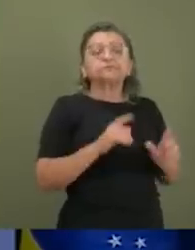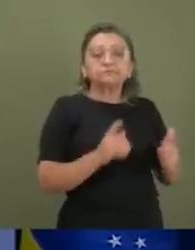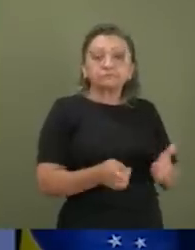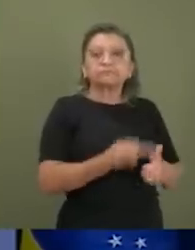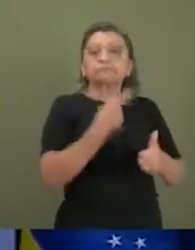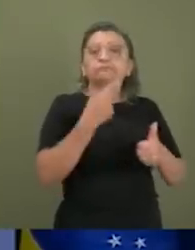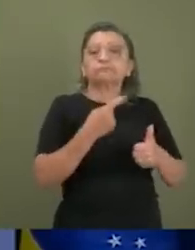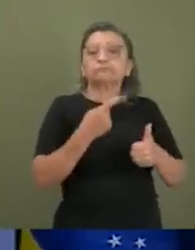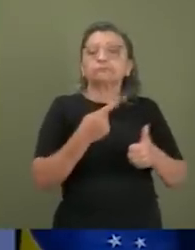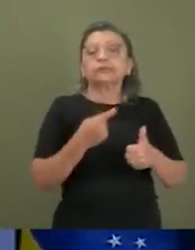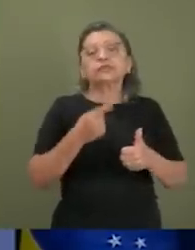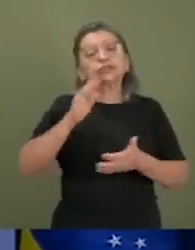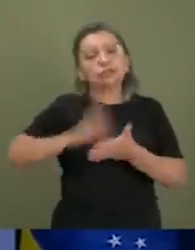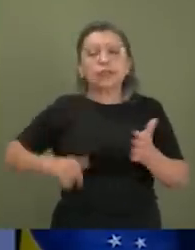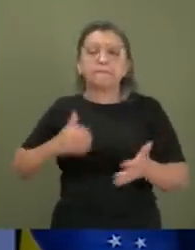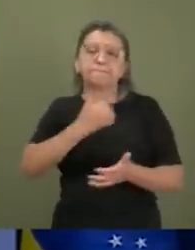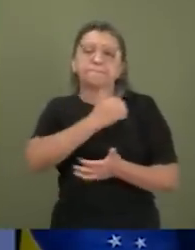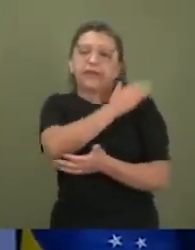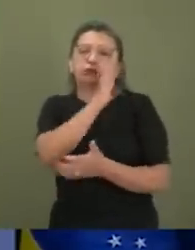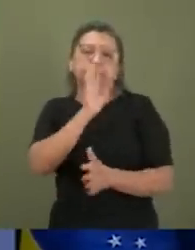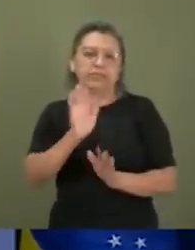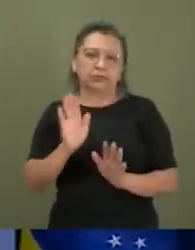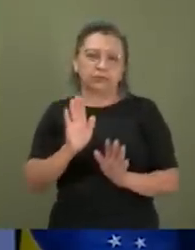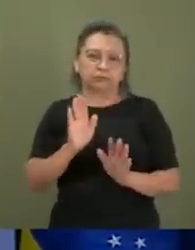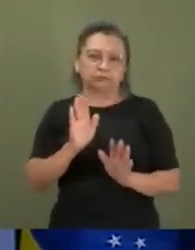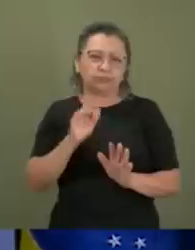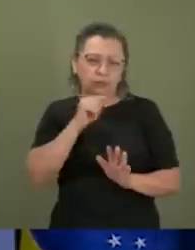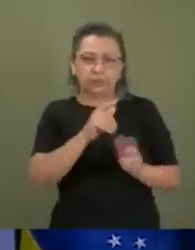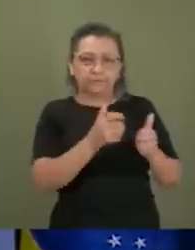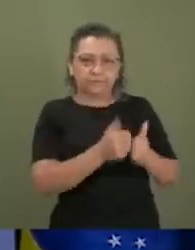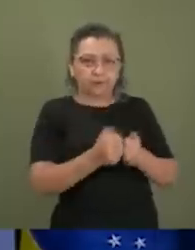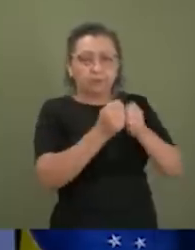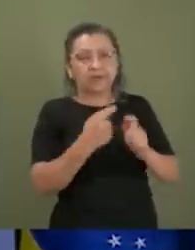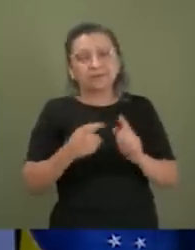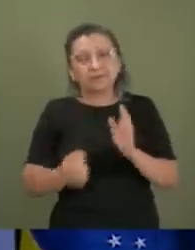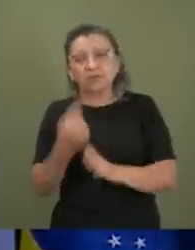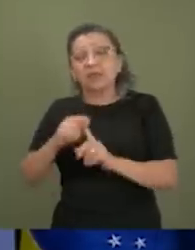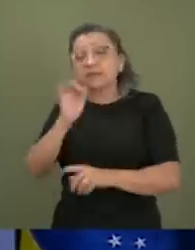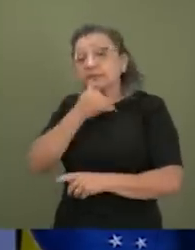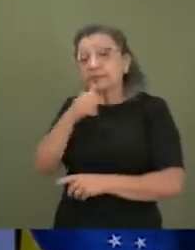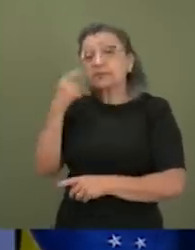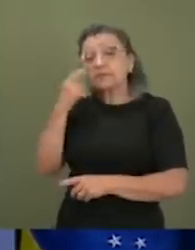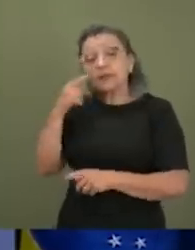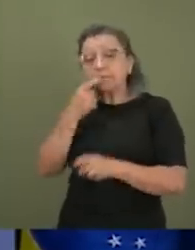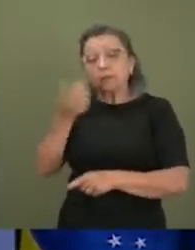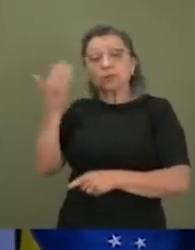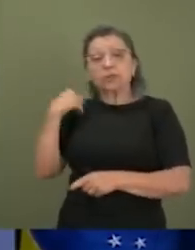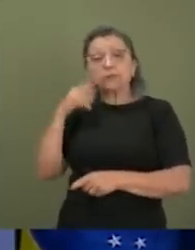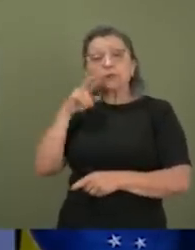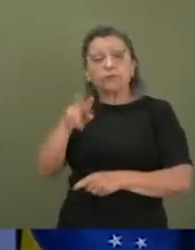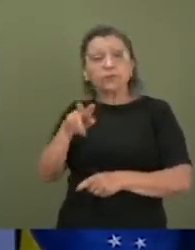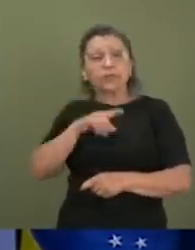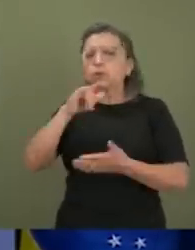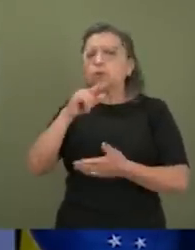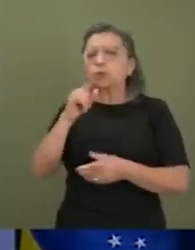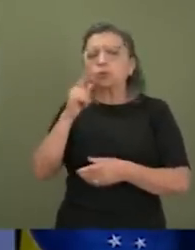primeiro, tirar o preconceito em relação ao videogame, né? Muitas vezes, infelizmente, a gente vê, inclusive, recentemente, você teve